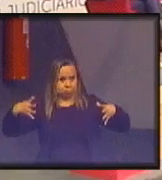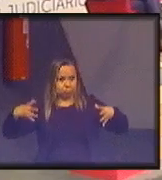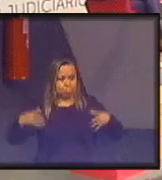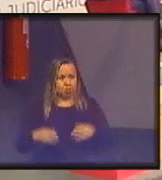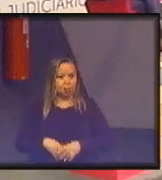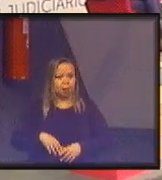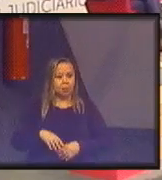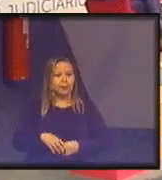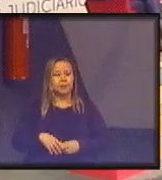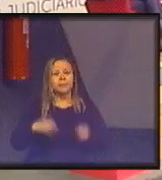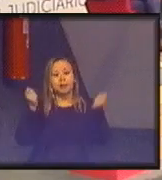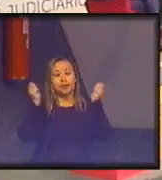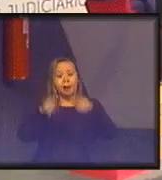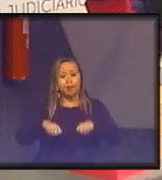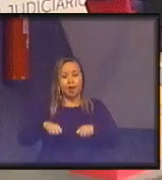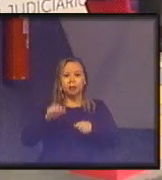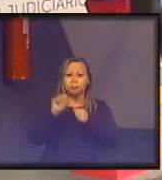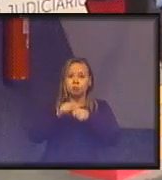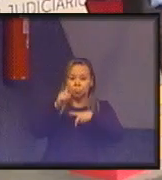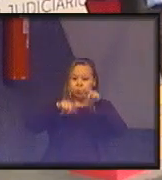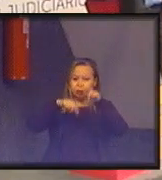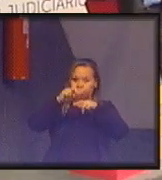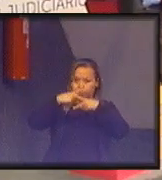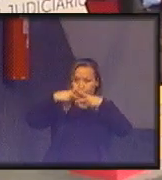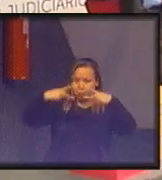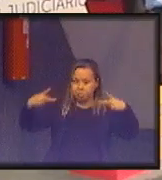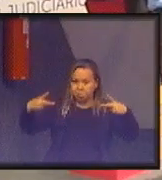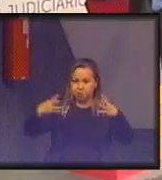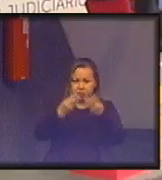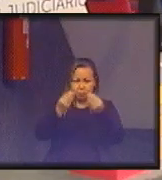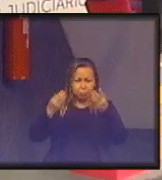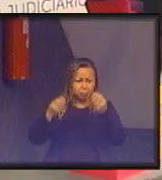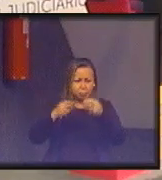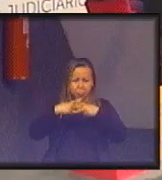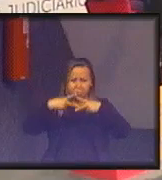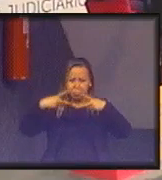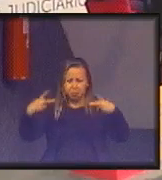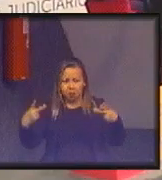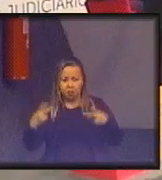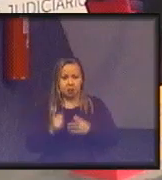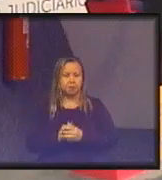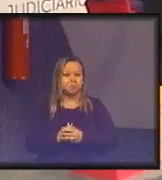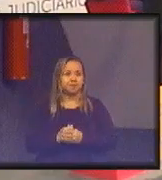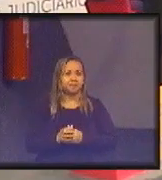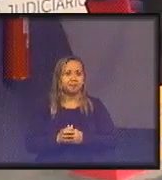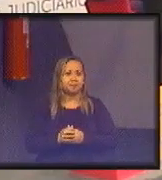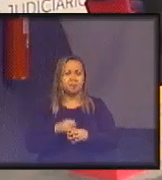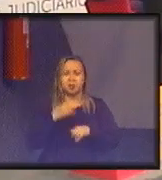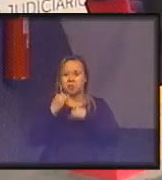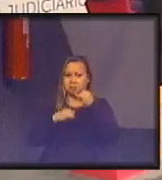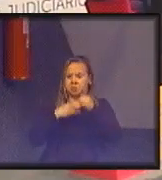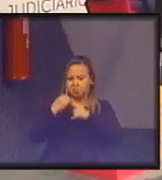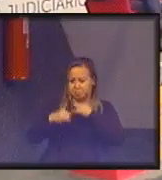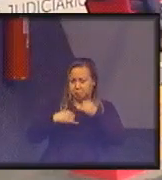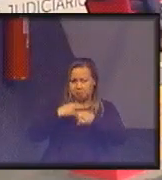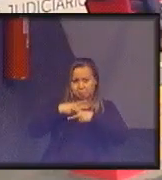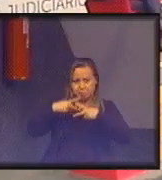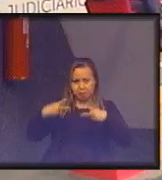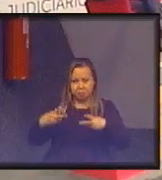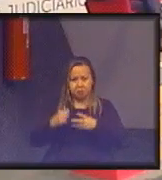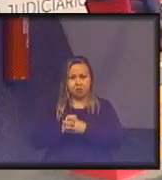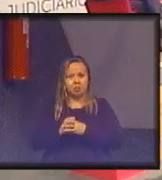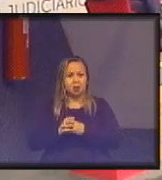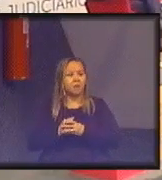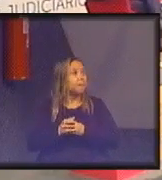em baixo volume e o que auxilia isso daí? manufatura aditiva internet das coisas blockchain